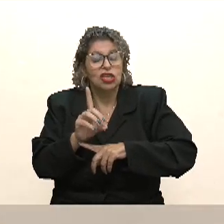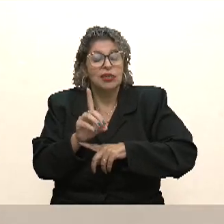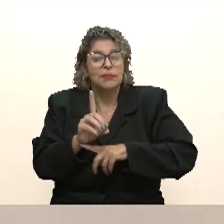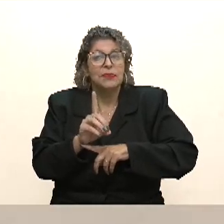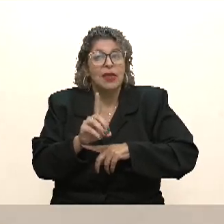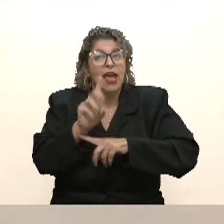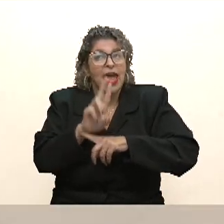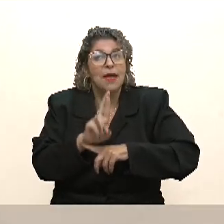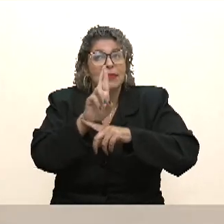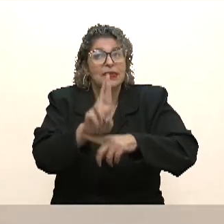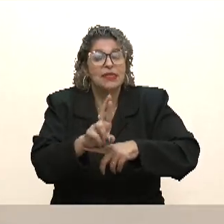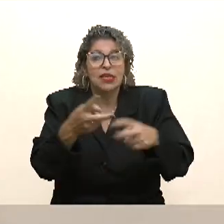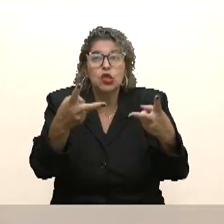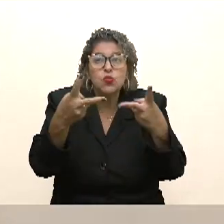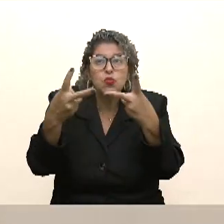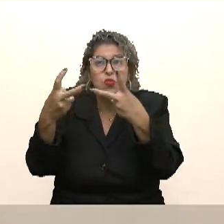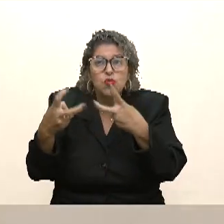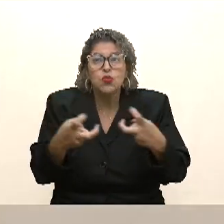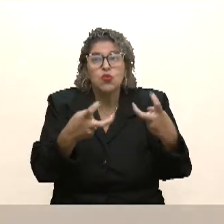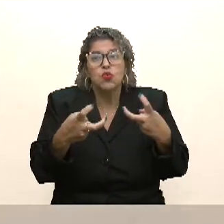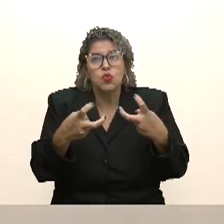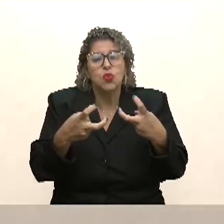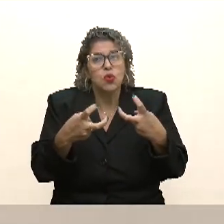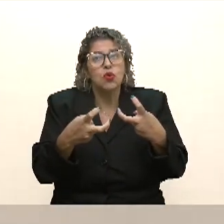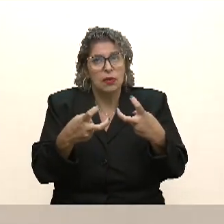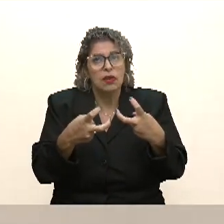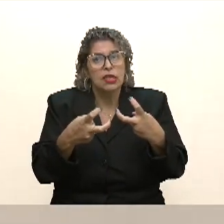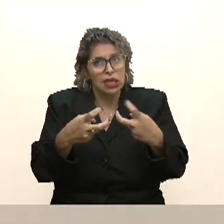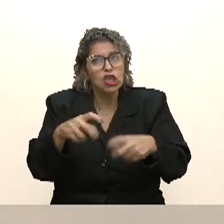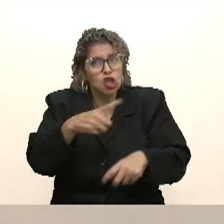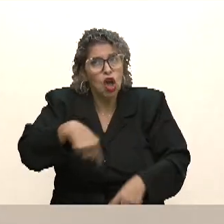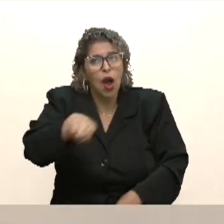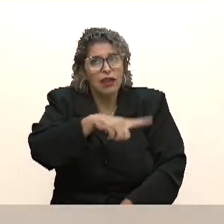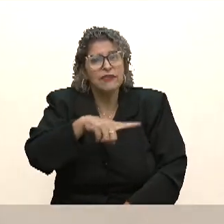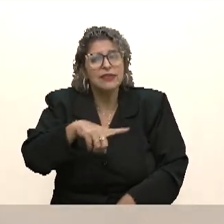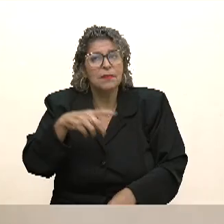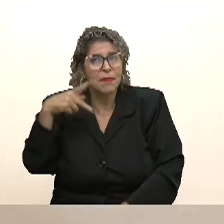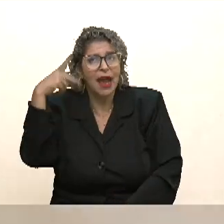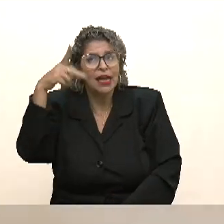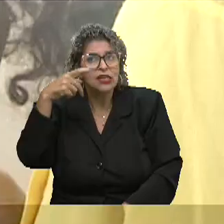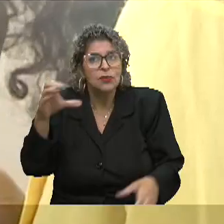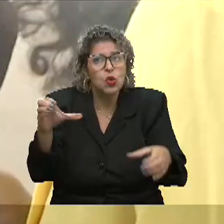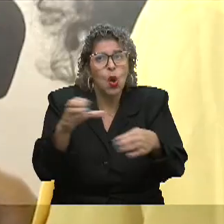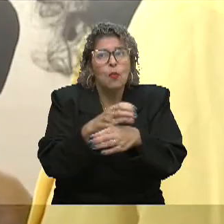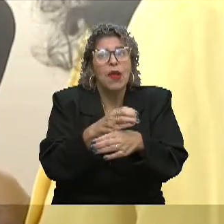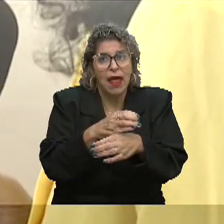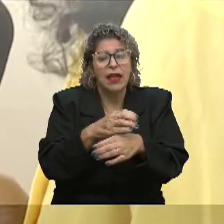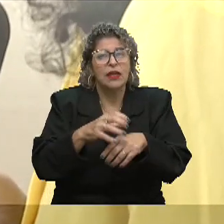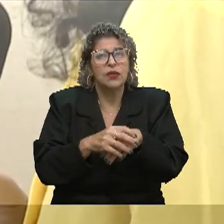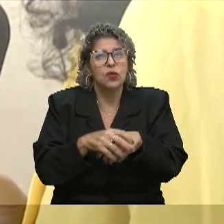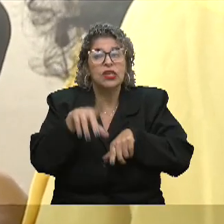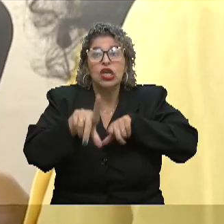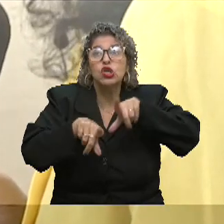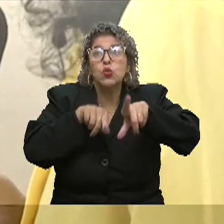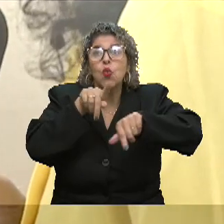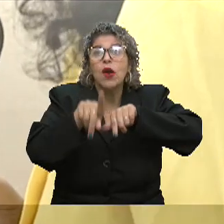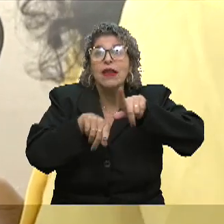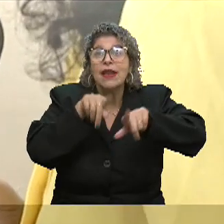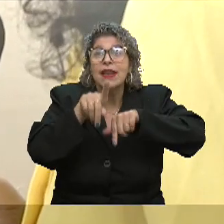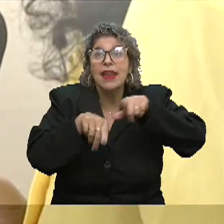esse olhar que nós fazemos parte da política, né? Desde o escolher